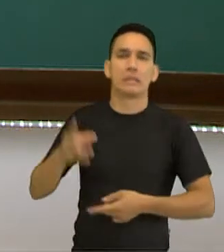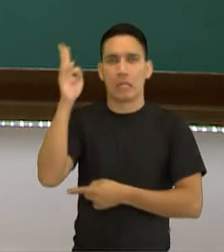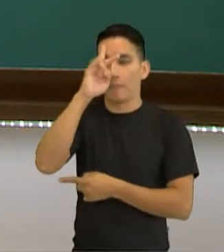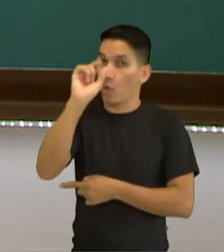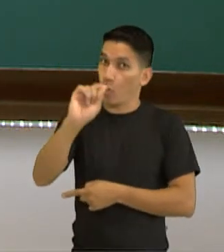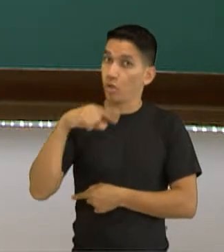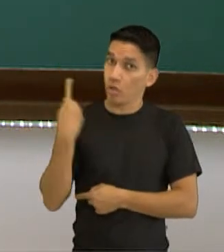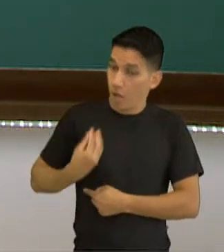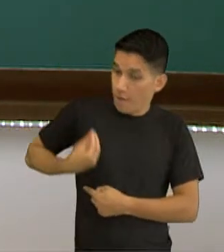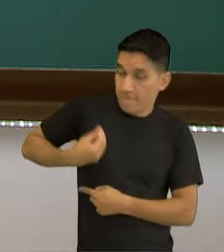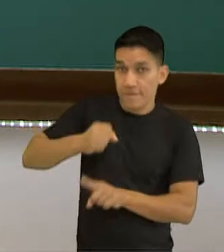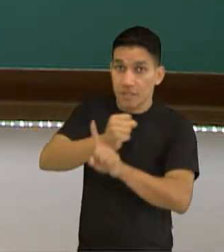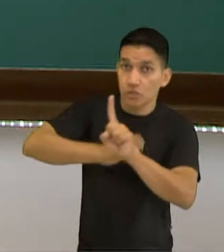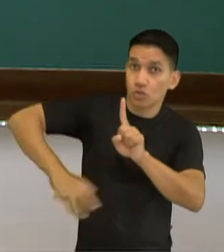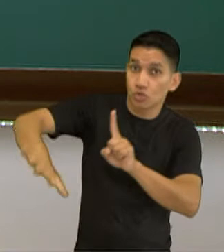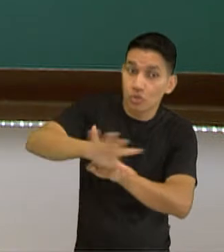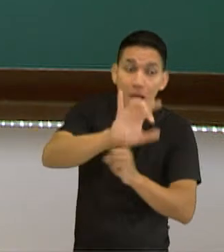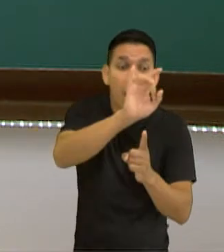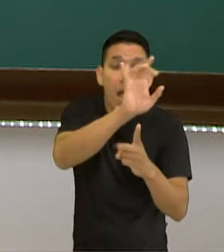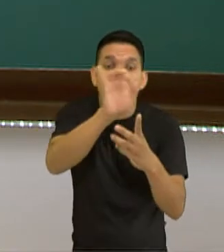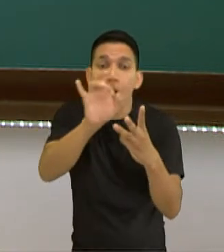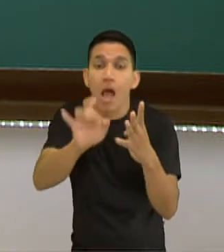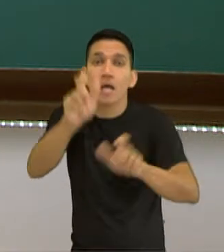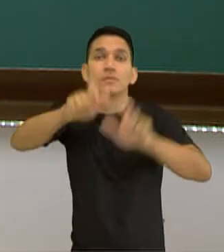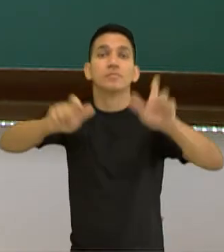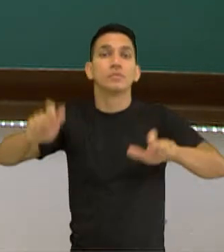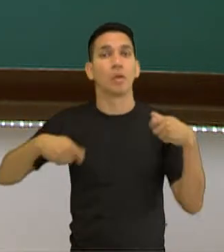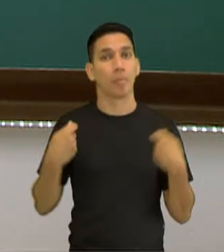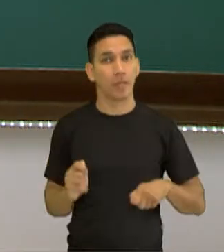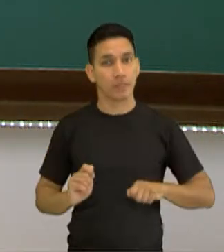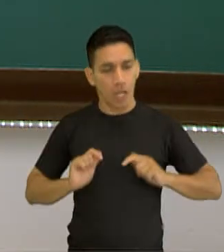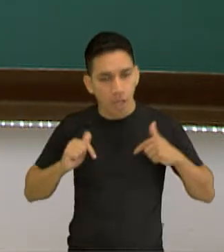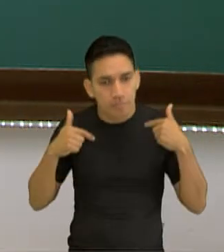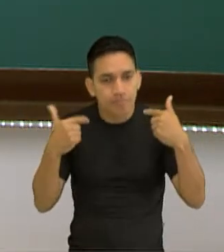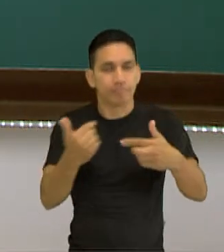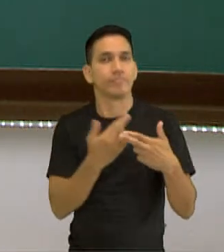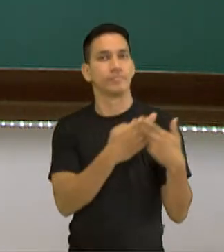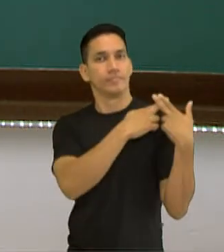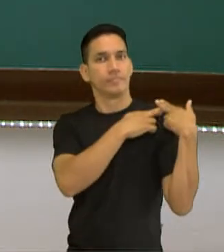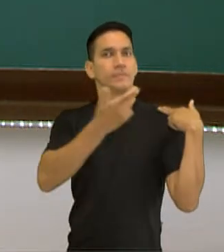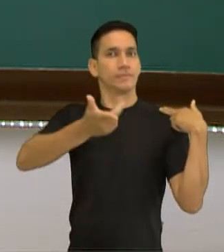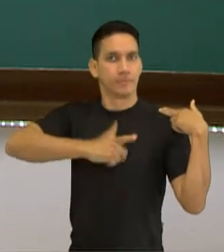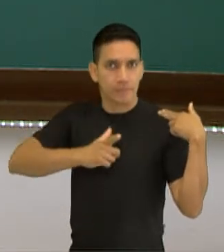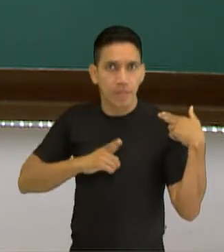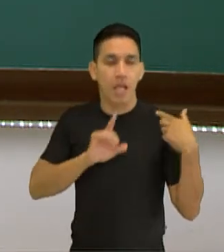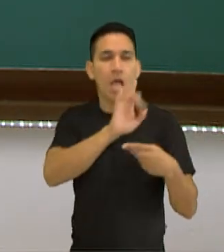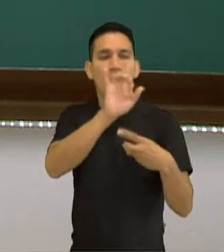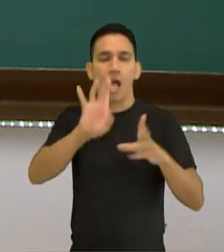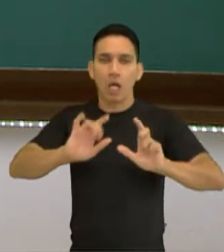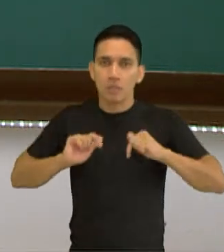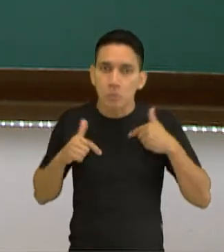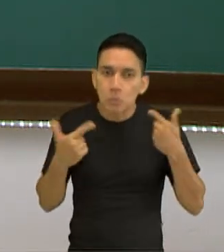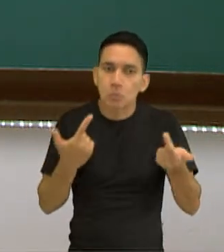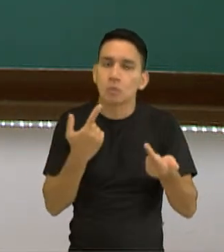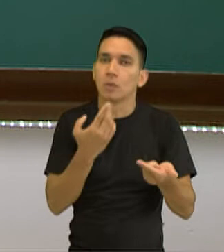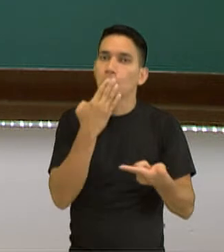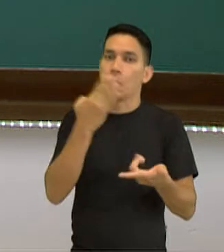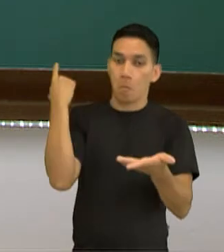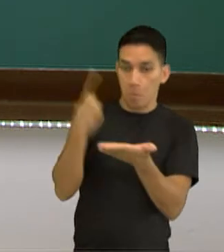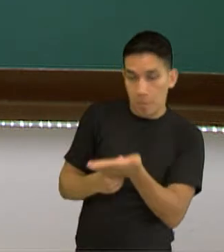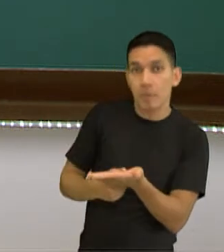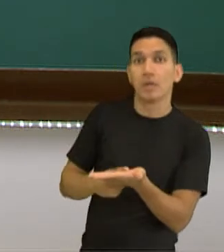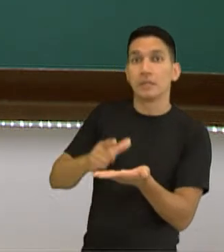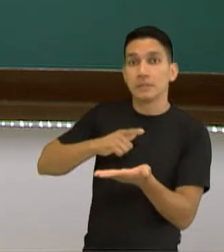E cada pessoa deve exercer determinadas responsabilidades, determinados compromissos para com o